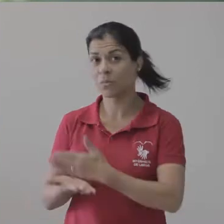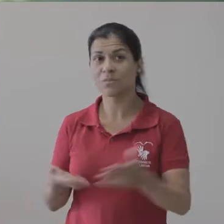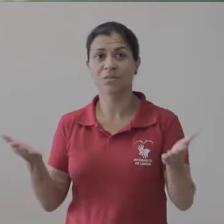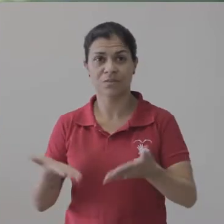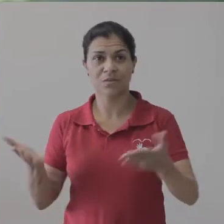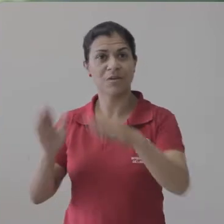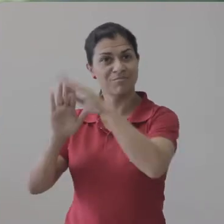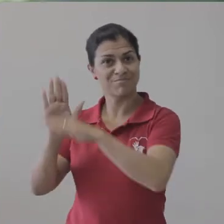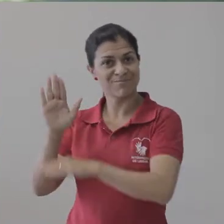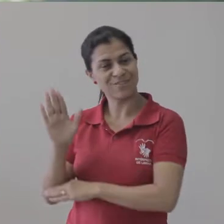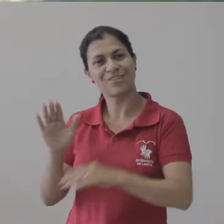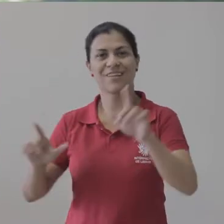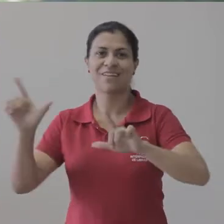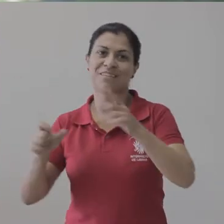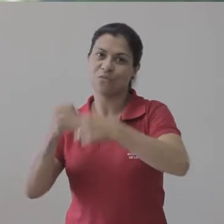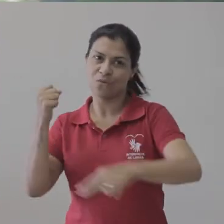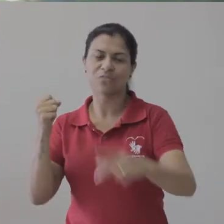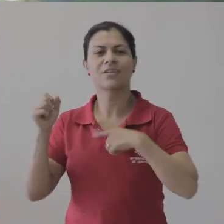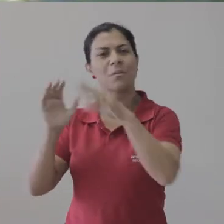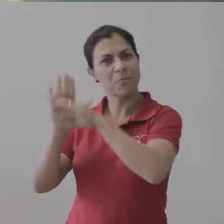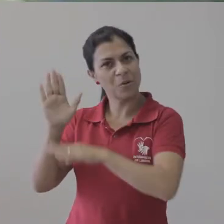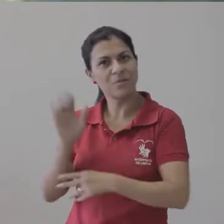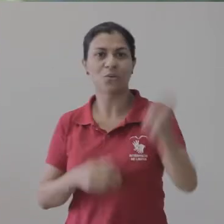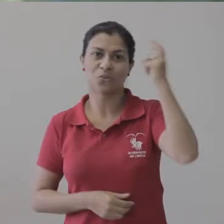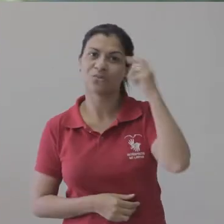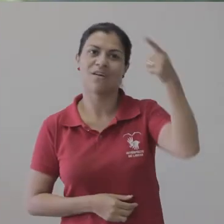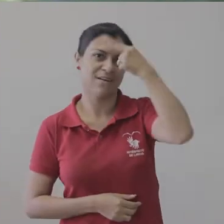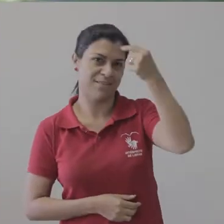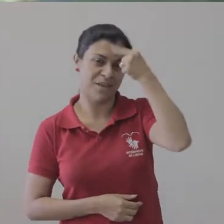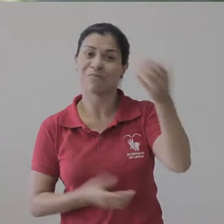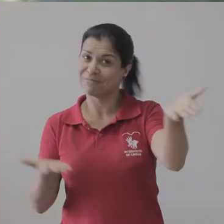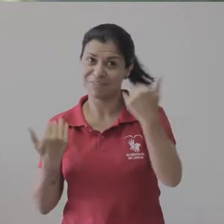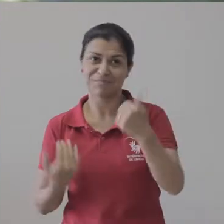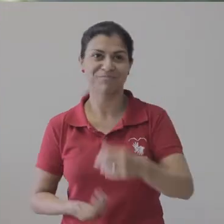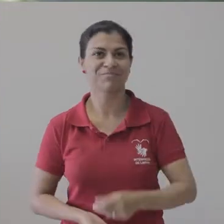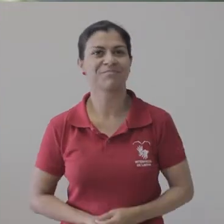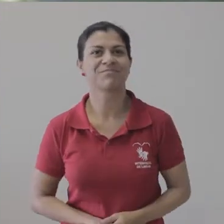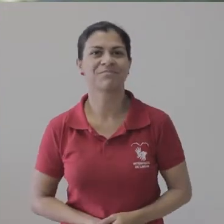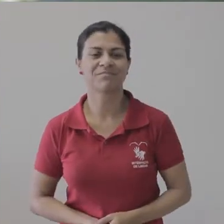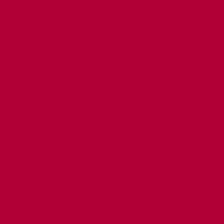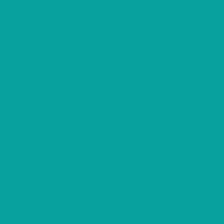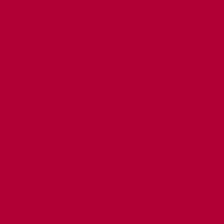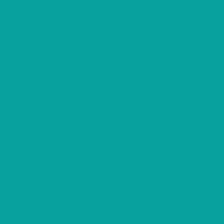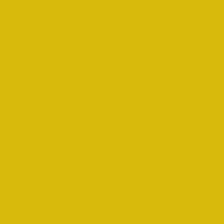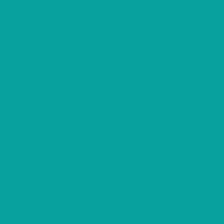Está começando agora mais uma agenda da TV UPS, com a programação cultural e acadêmica. Vem ver!